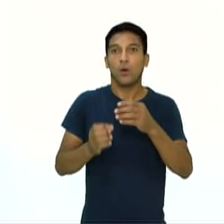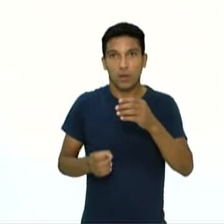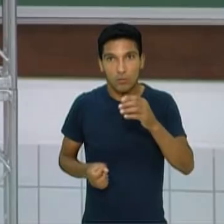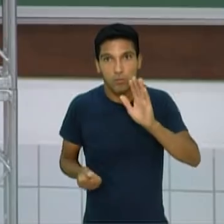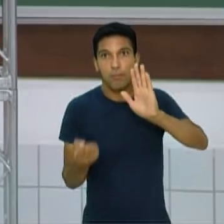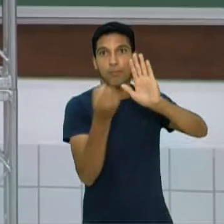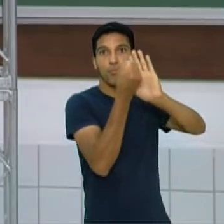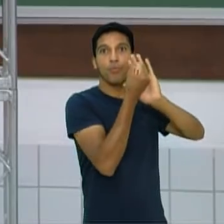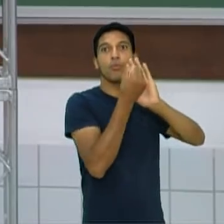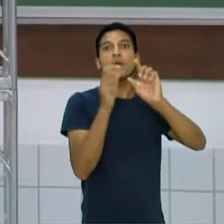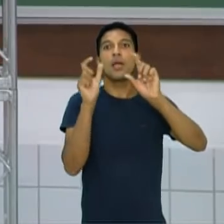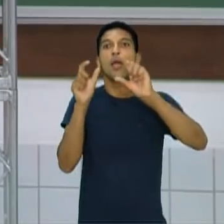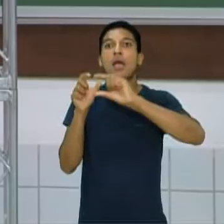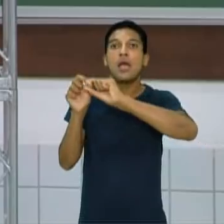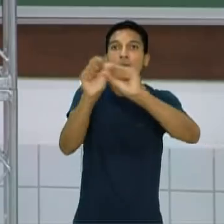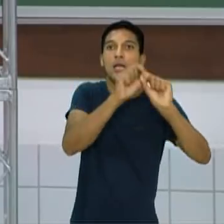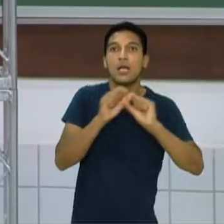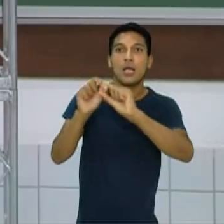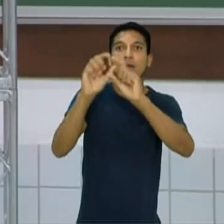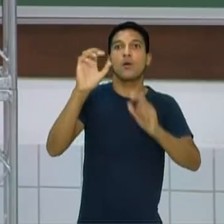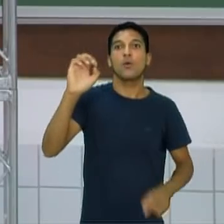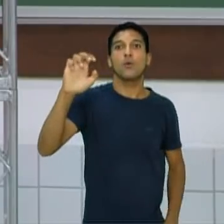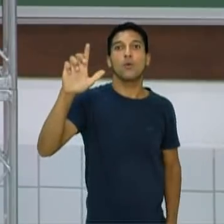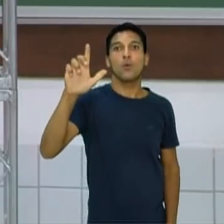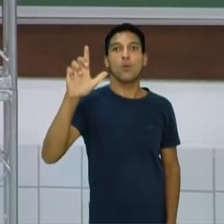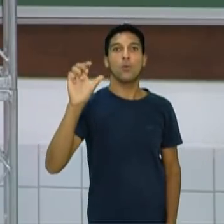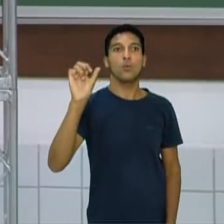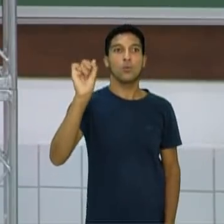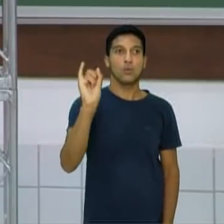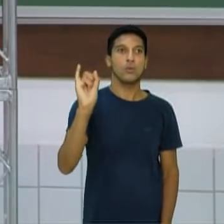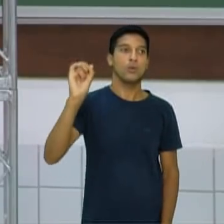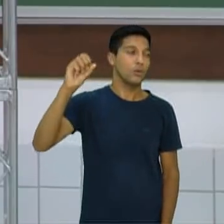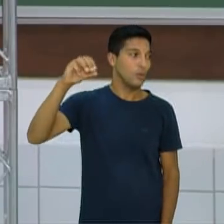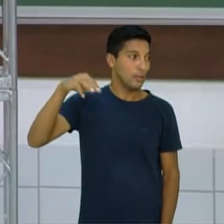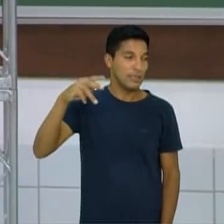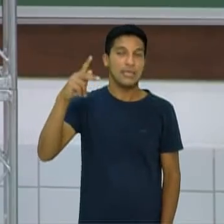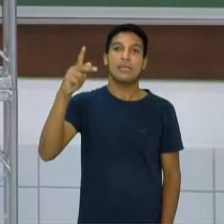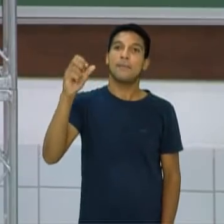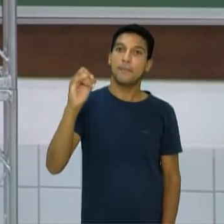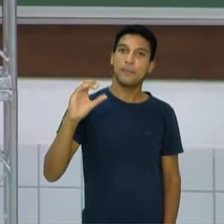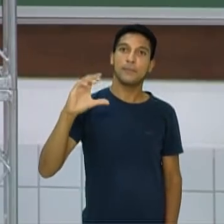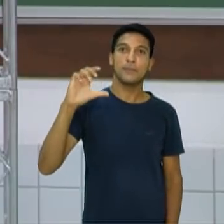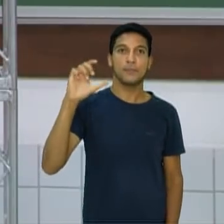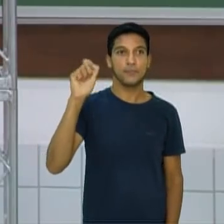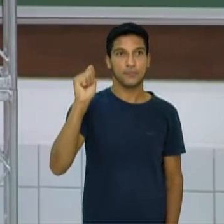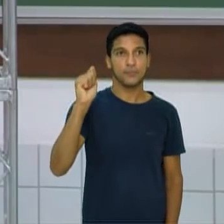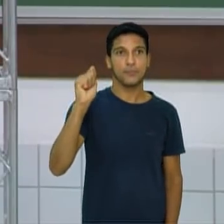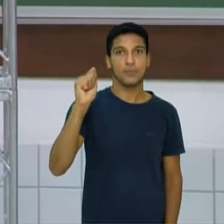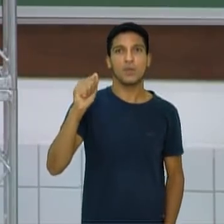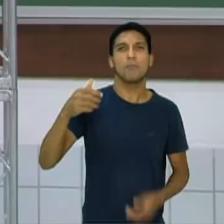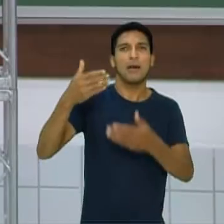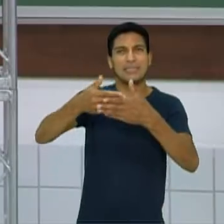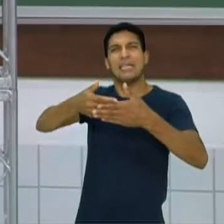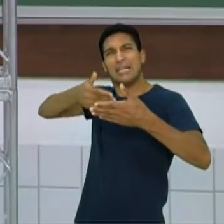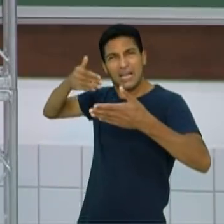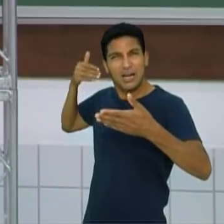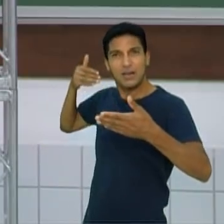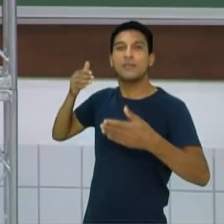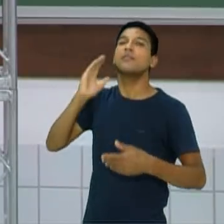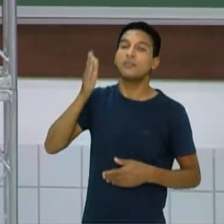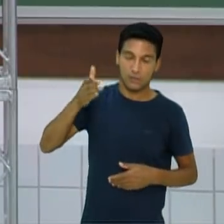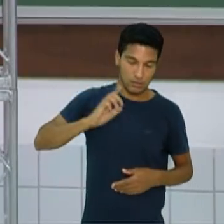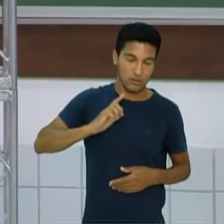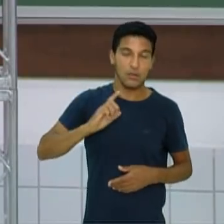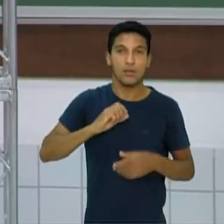antes dos Jogos Olímpicos modernos, nós já tínhamos a competição de